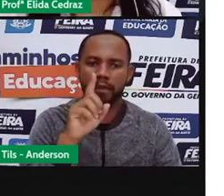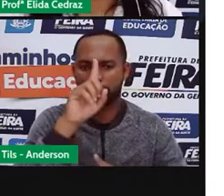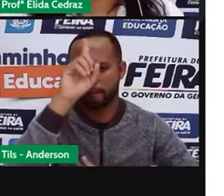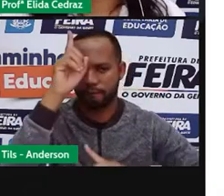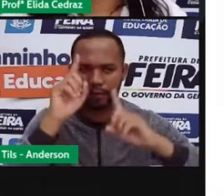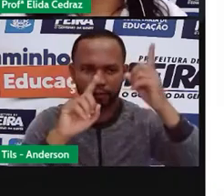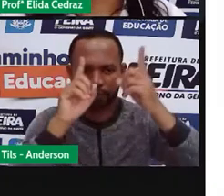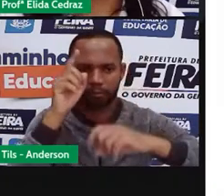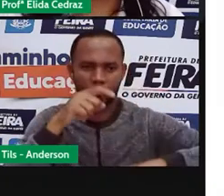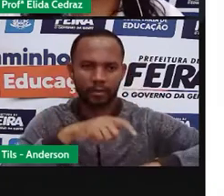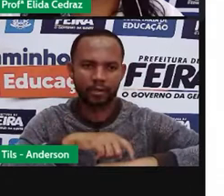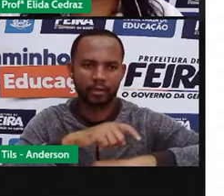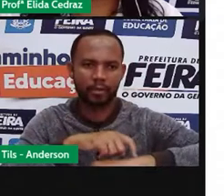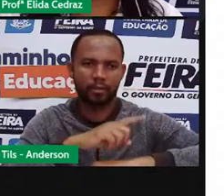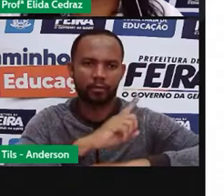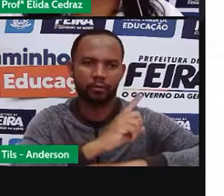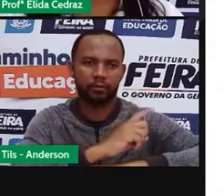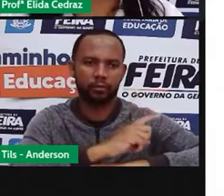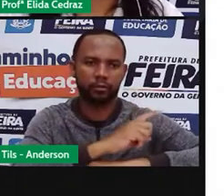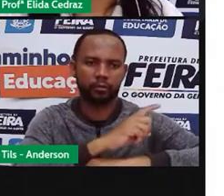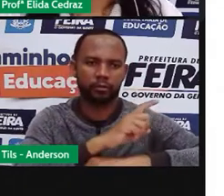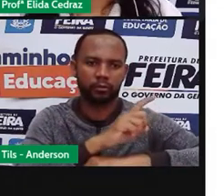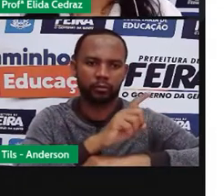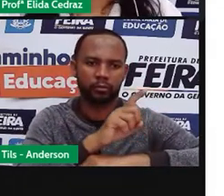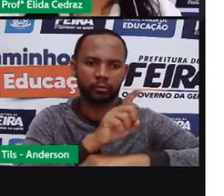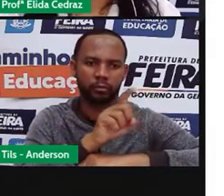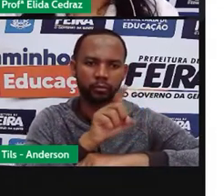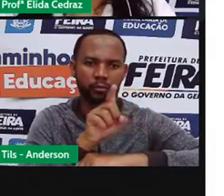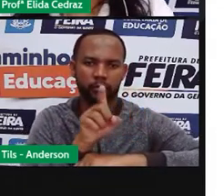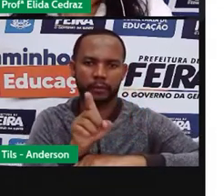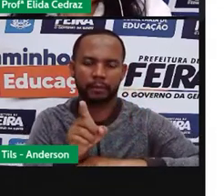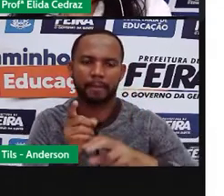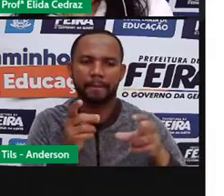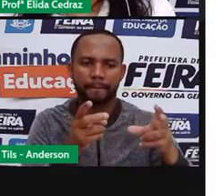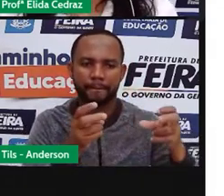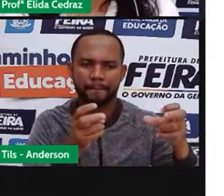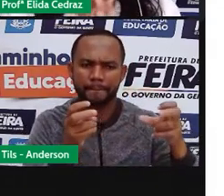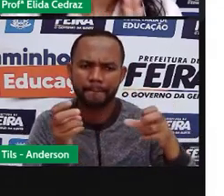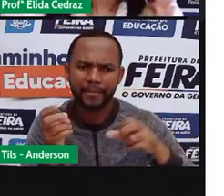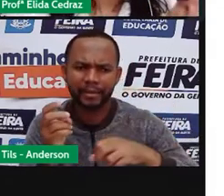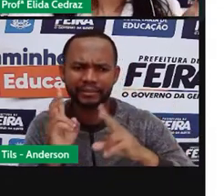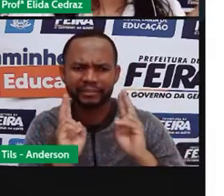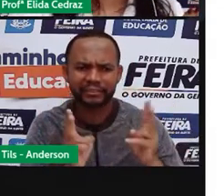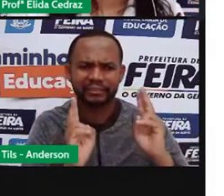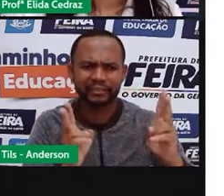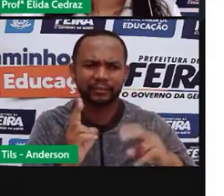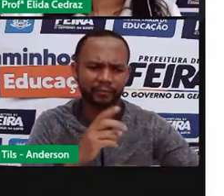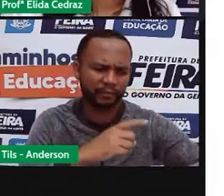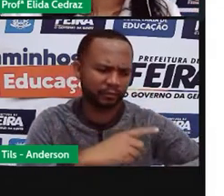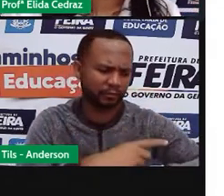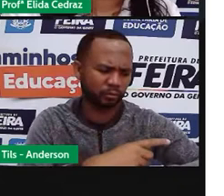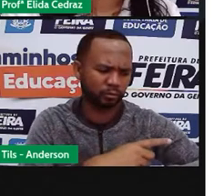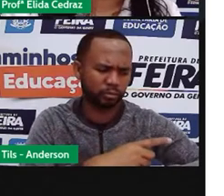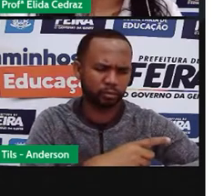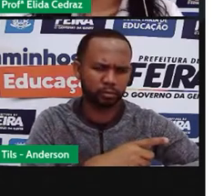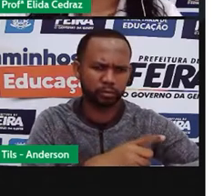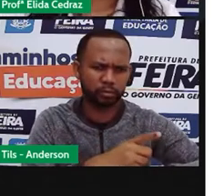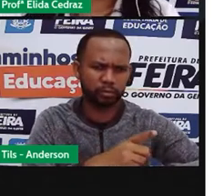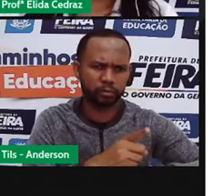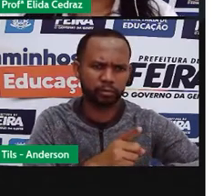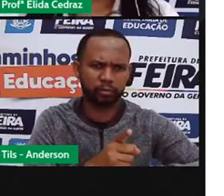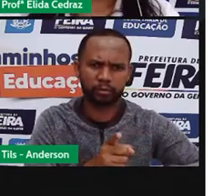relógio. Ao perceberem que as sombras sempre mudavam de acordo com o mover do sol,